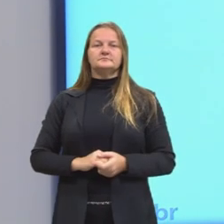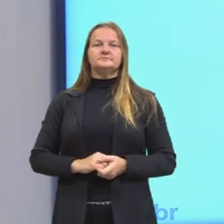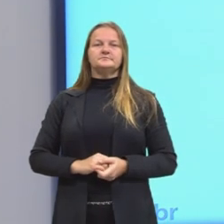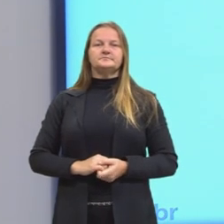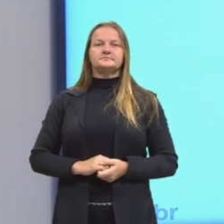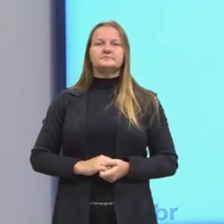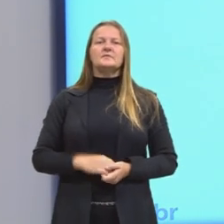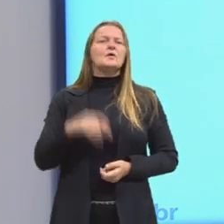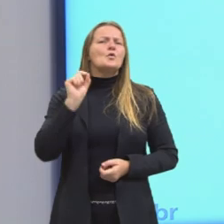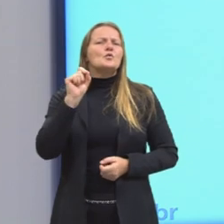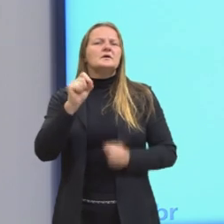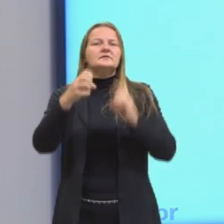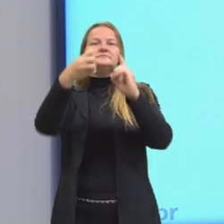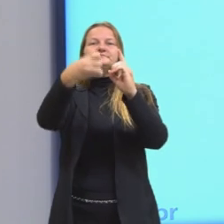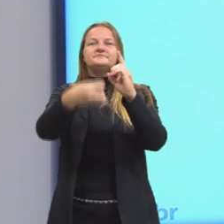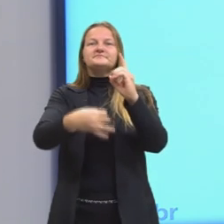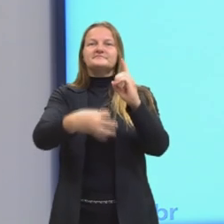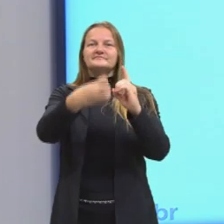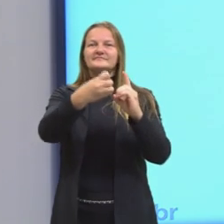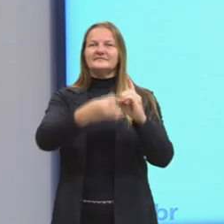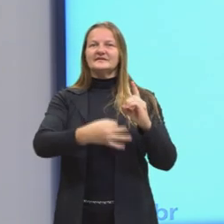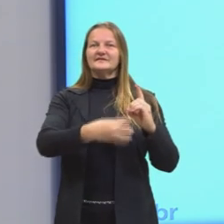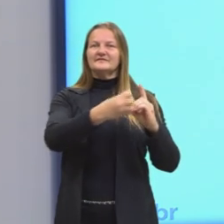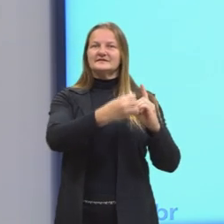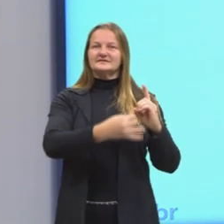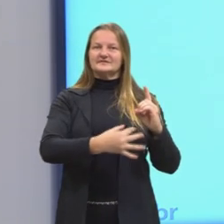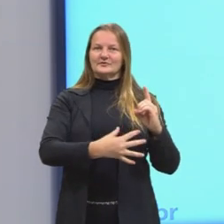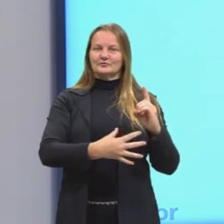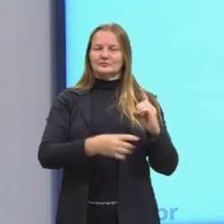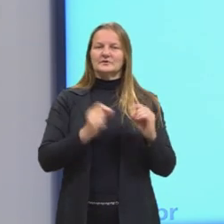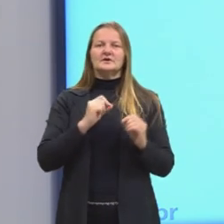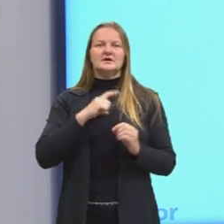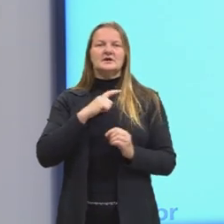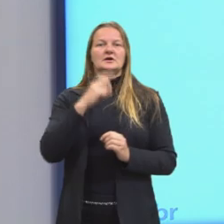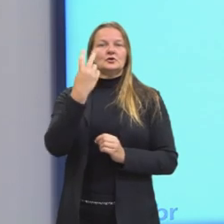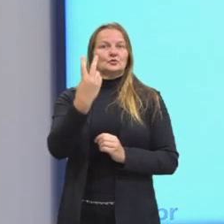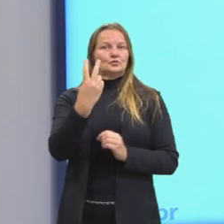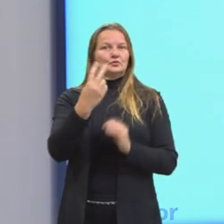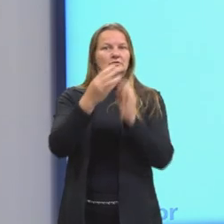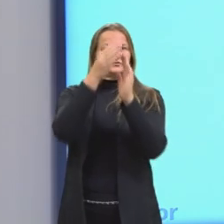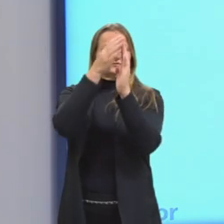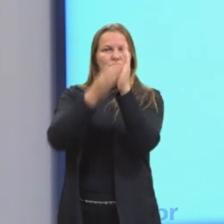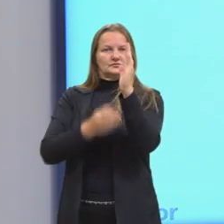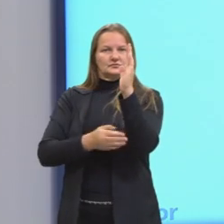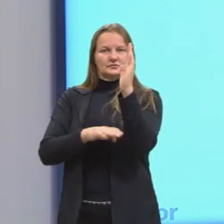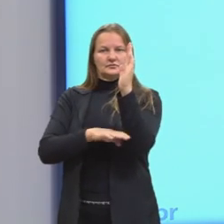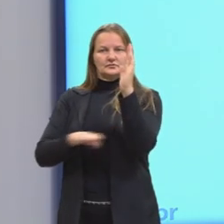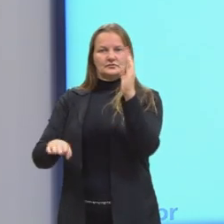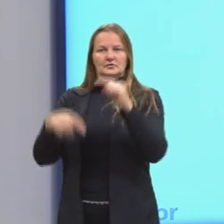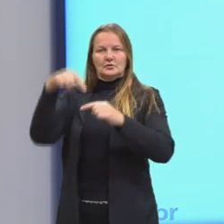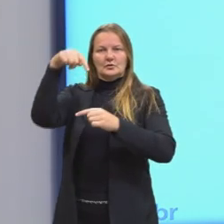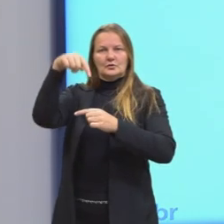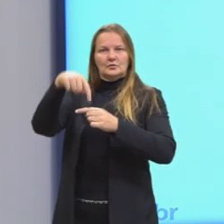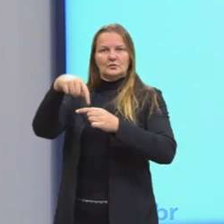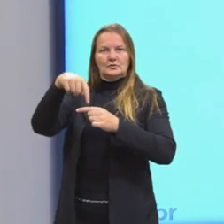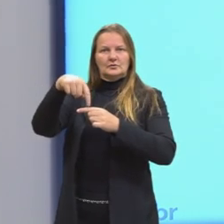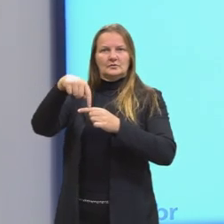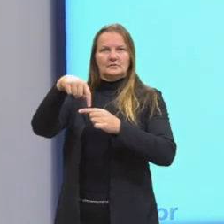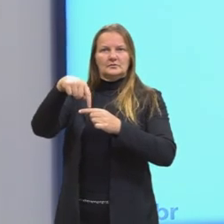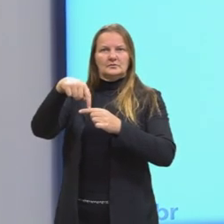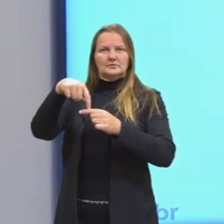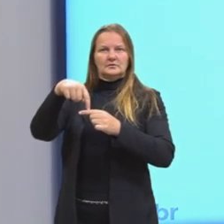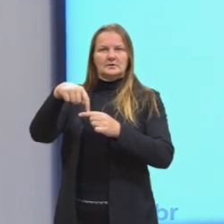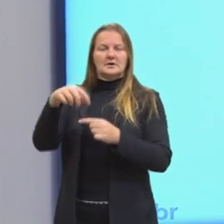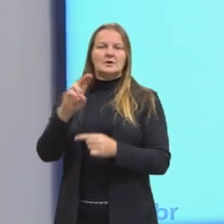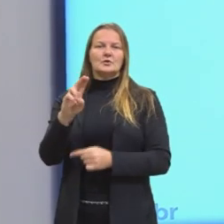O que define o plano cartesiano? Então são as duas retas perpendiculares entre si, elas recebem então o